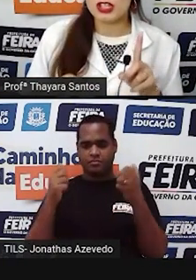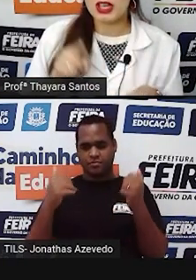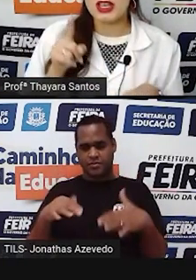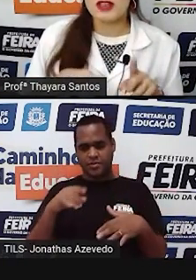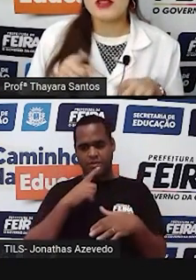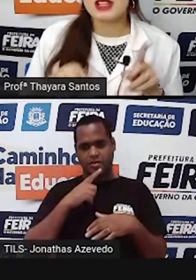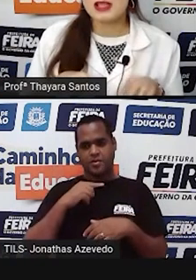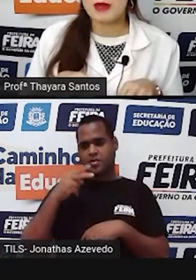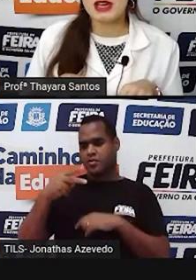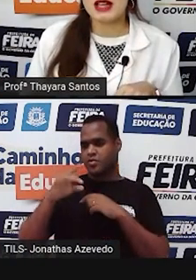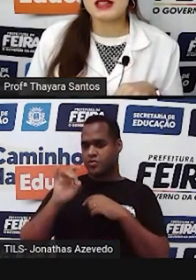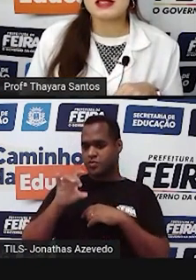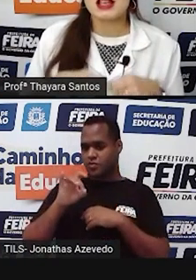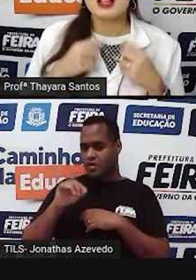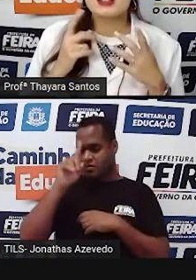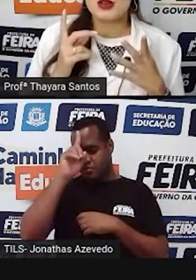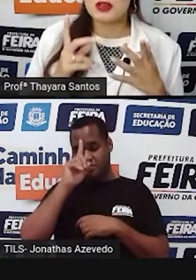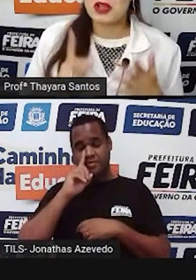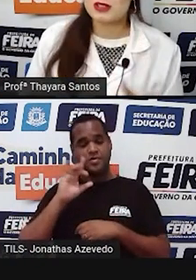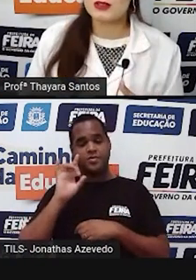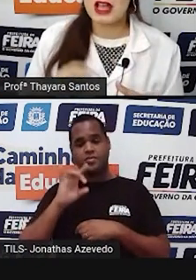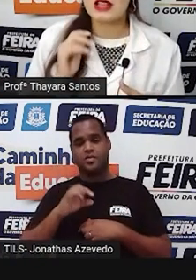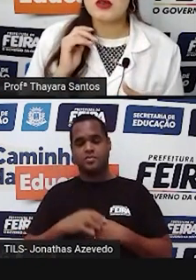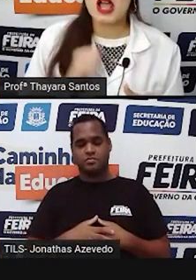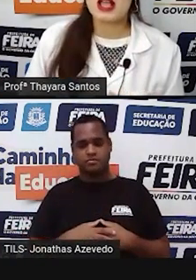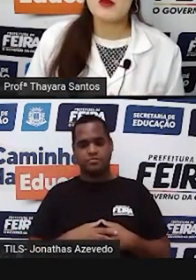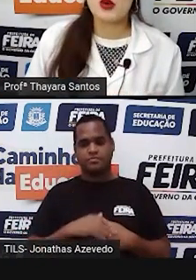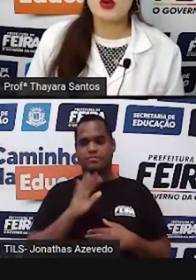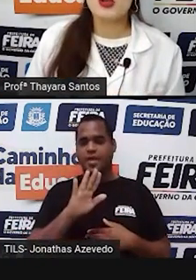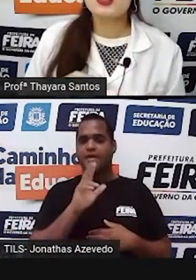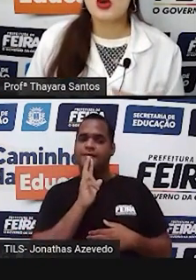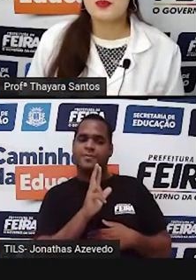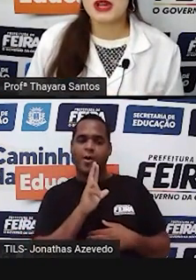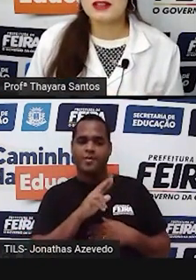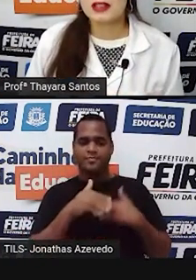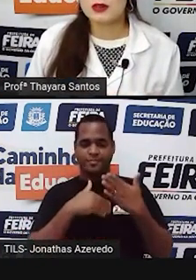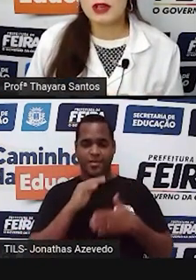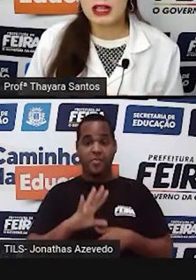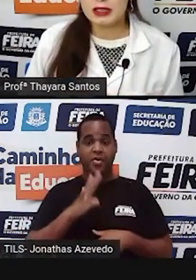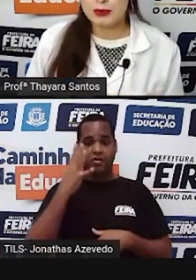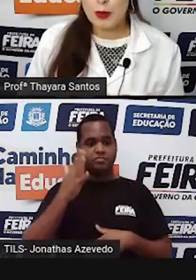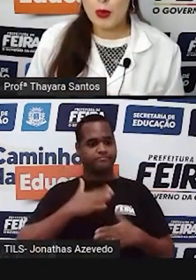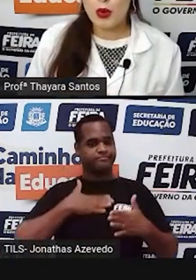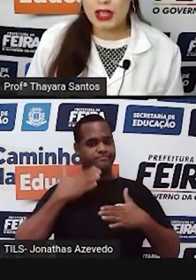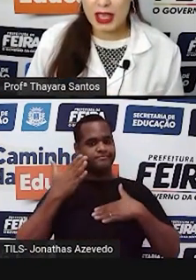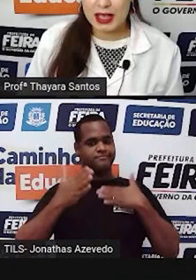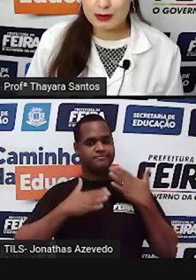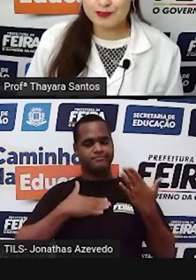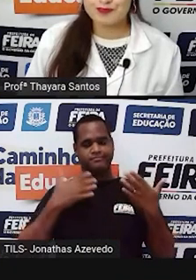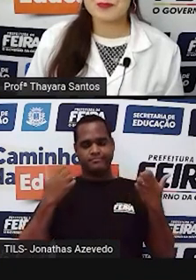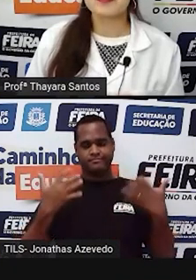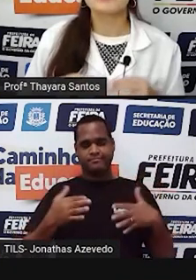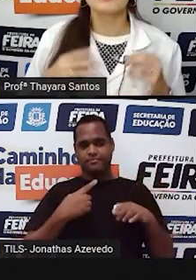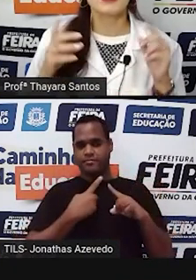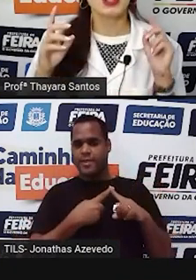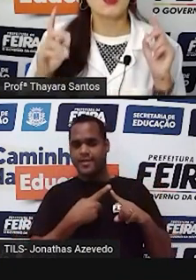só tinha ervilhas amarelas. Só que o resultado acabou surpreendendo ele. Por que,